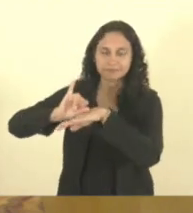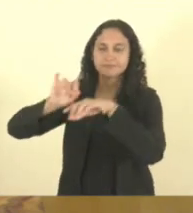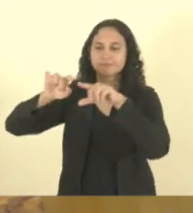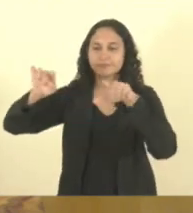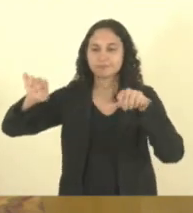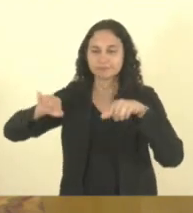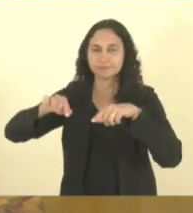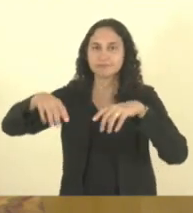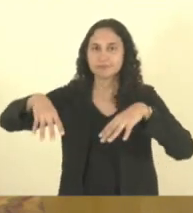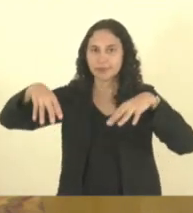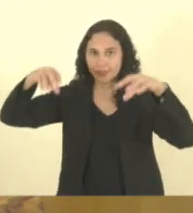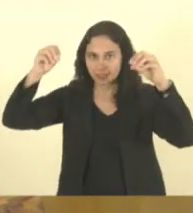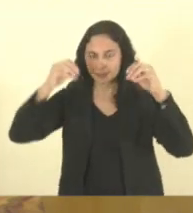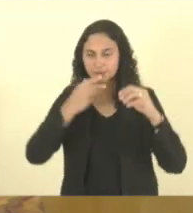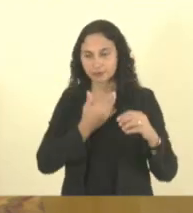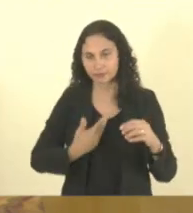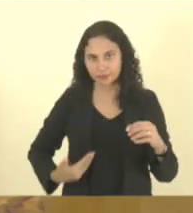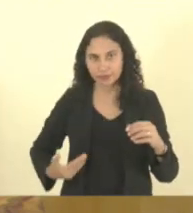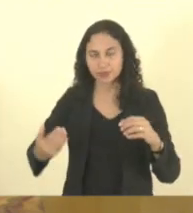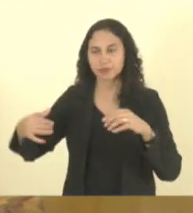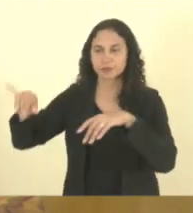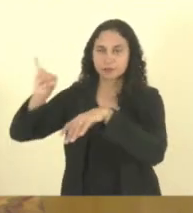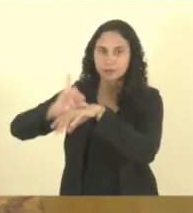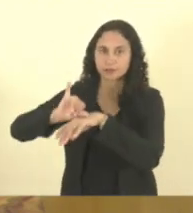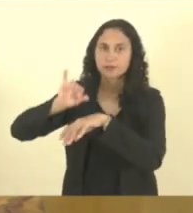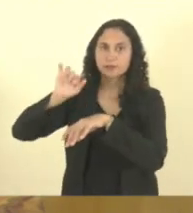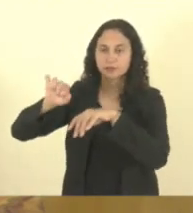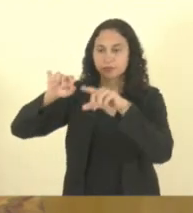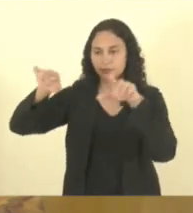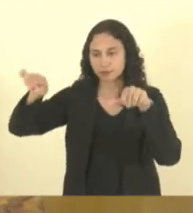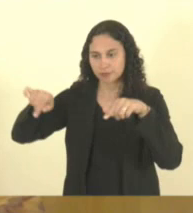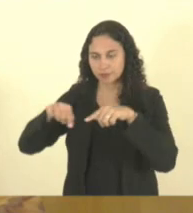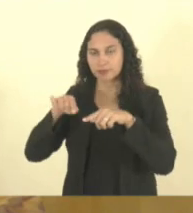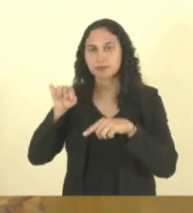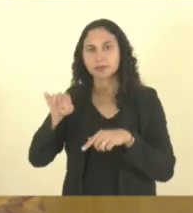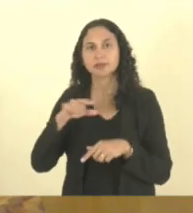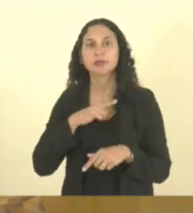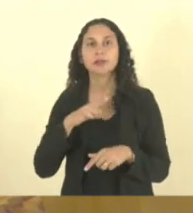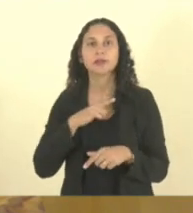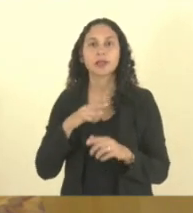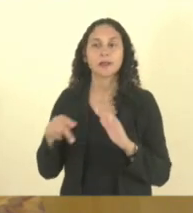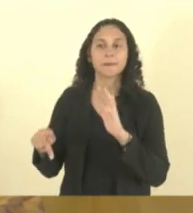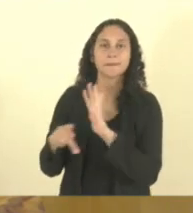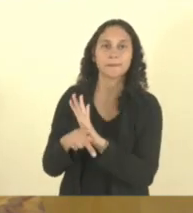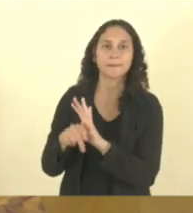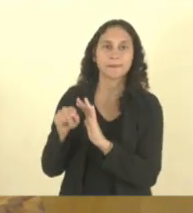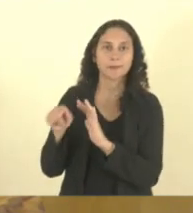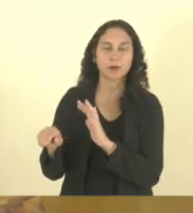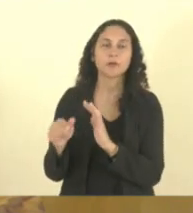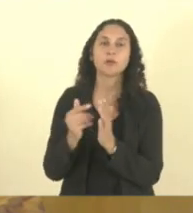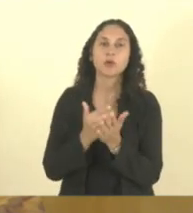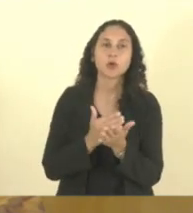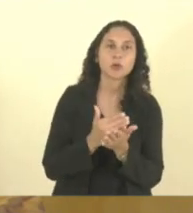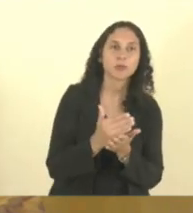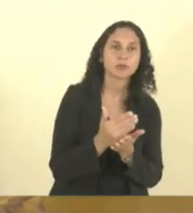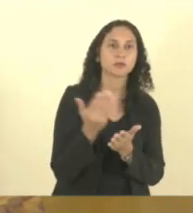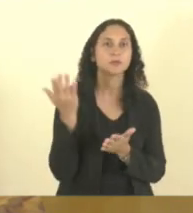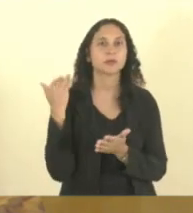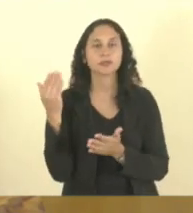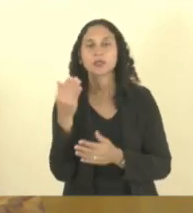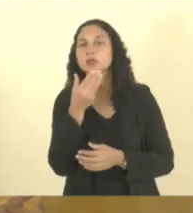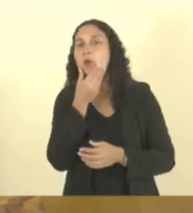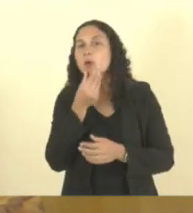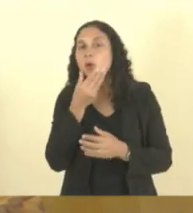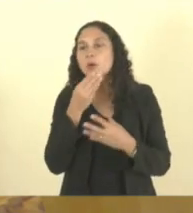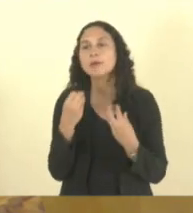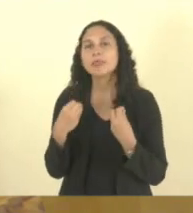Governo da província Sebastião Machado Nunes, por iniciativa de Braz da Costa Rubim, que doou os